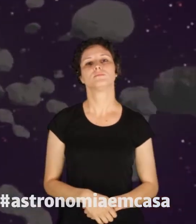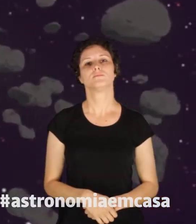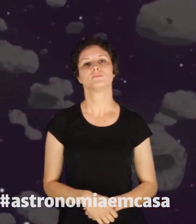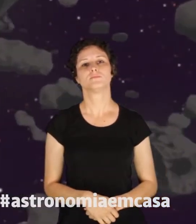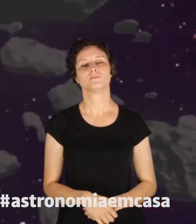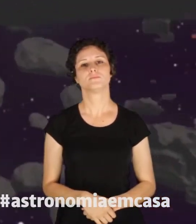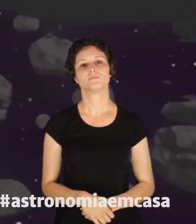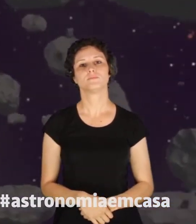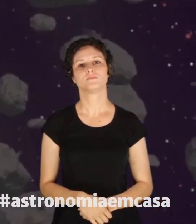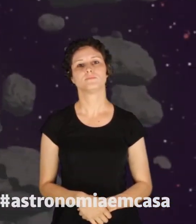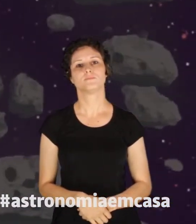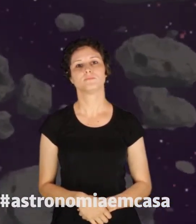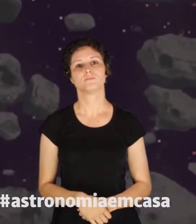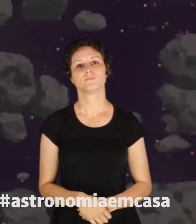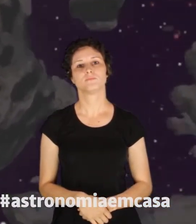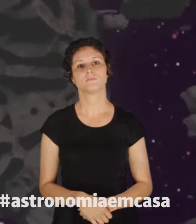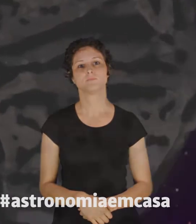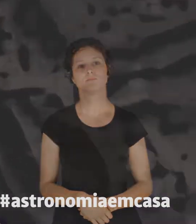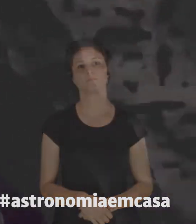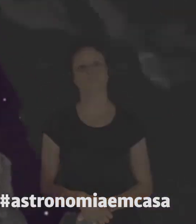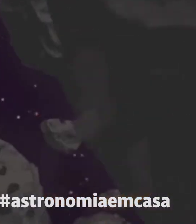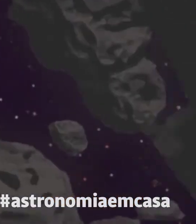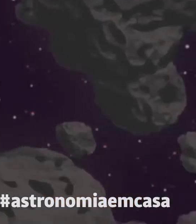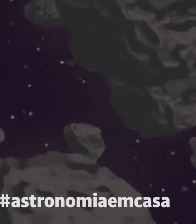cinturão de asteroides.